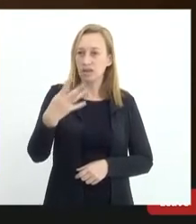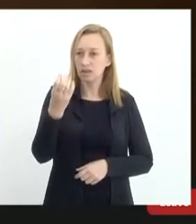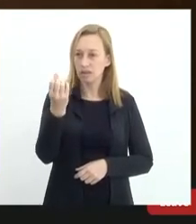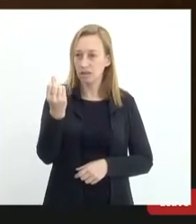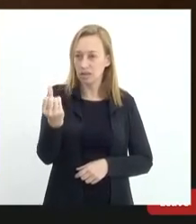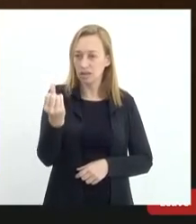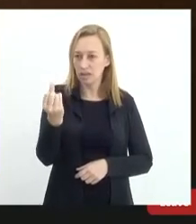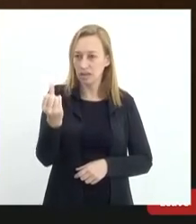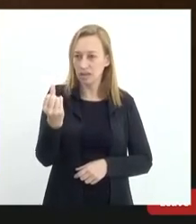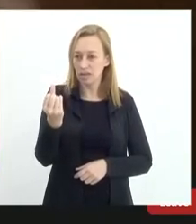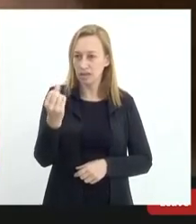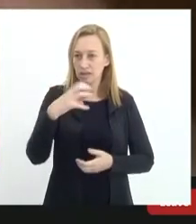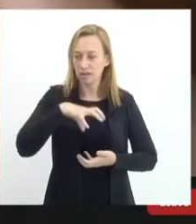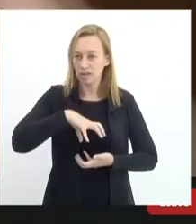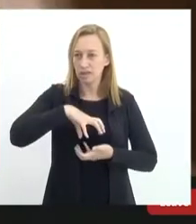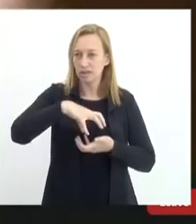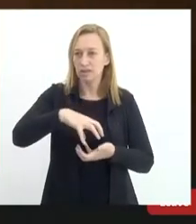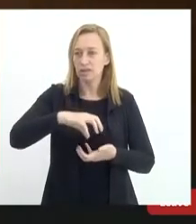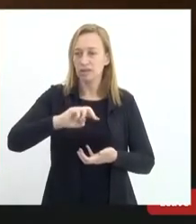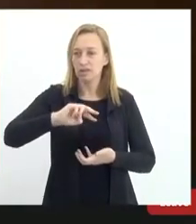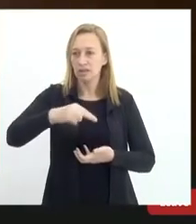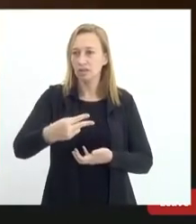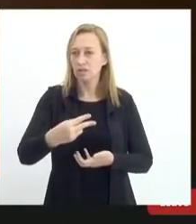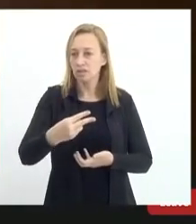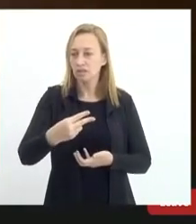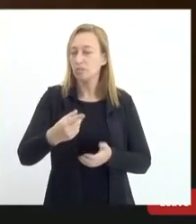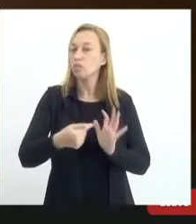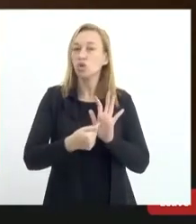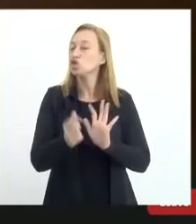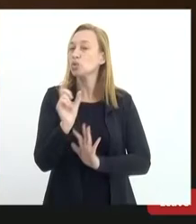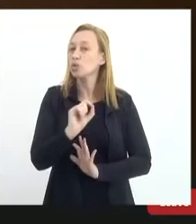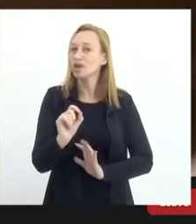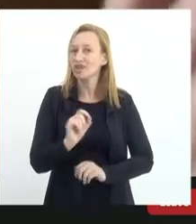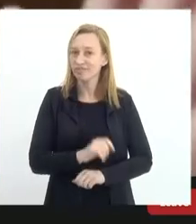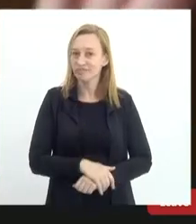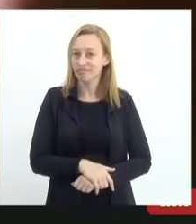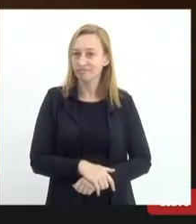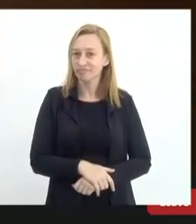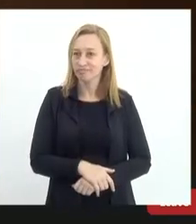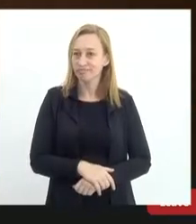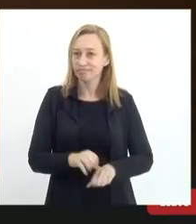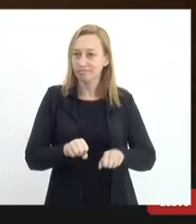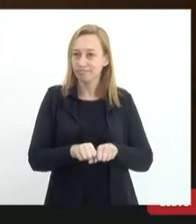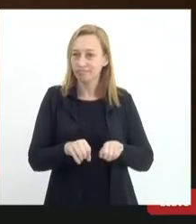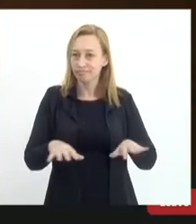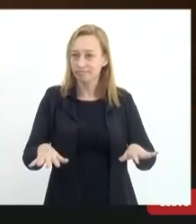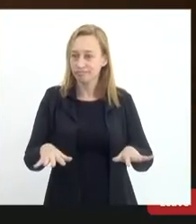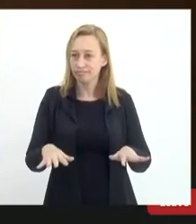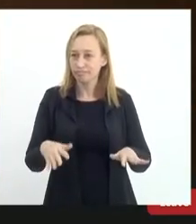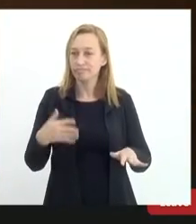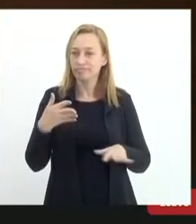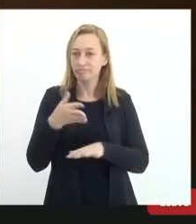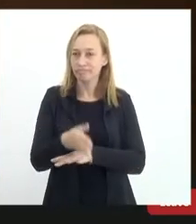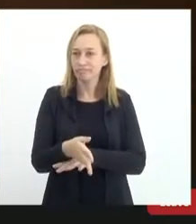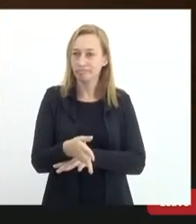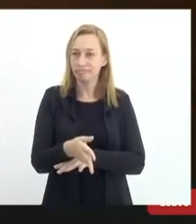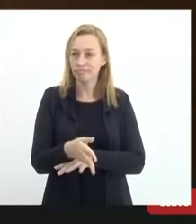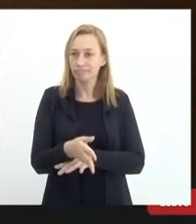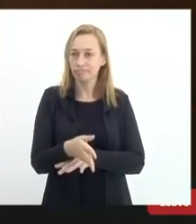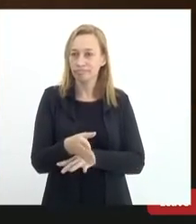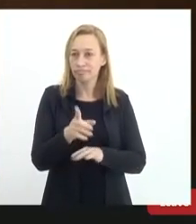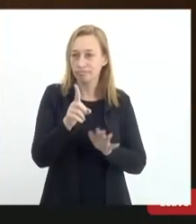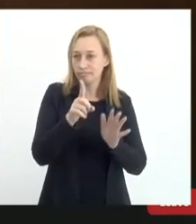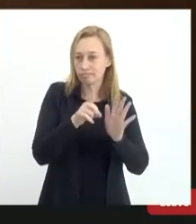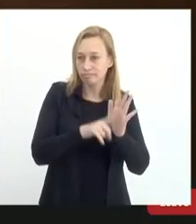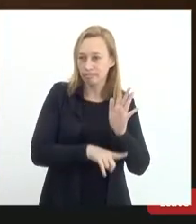transplantes. O que nos mostra? Que a pandemia veio a cair